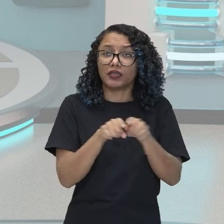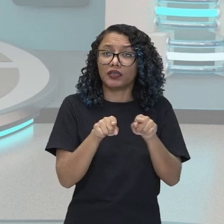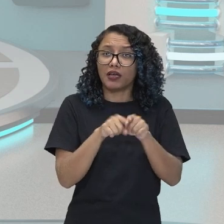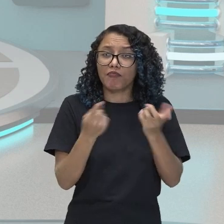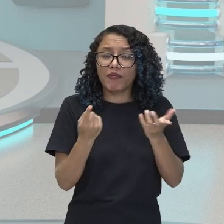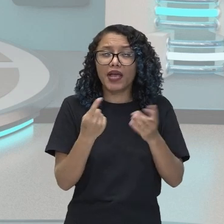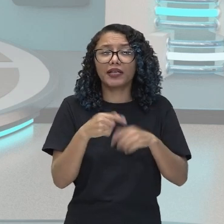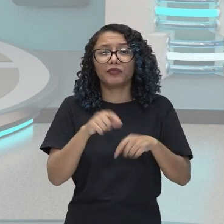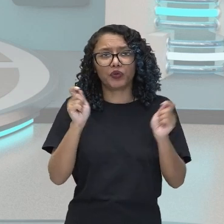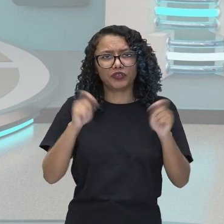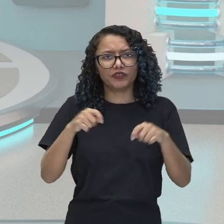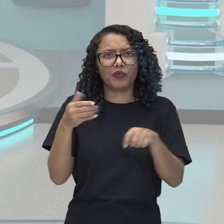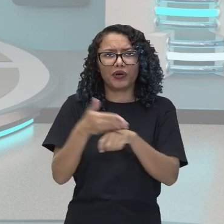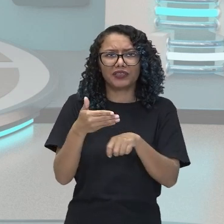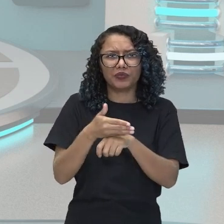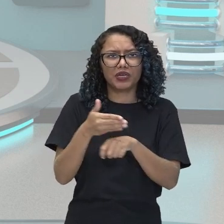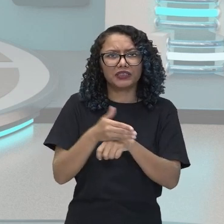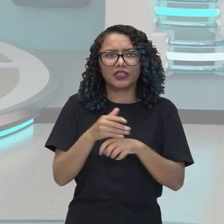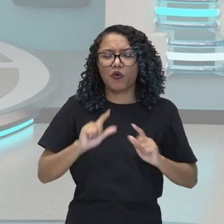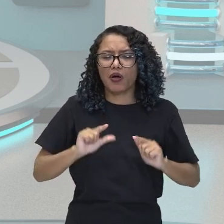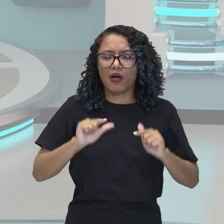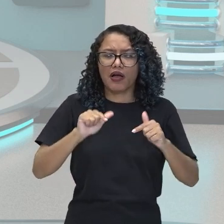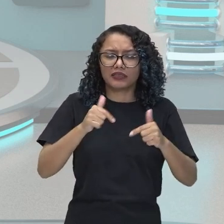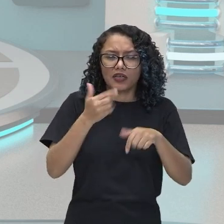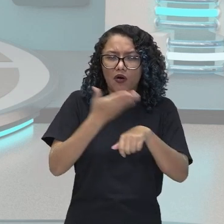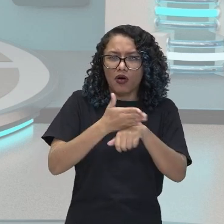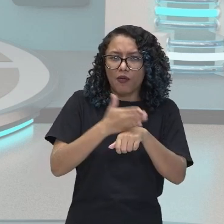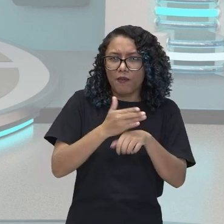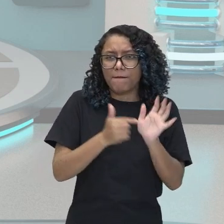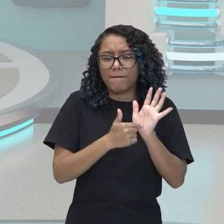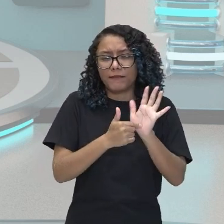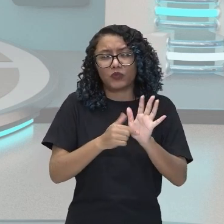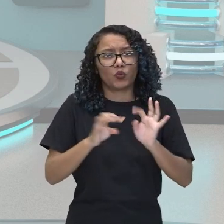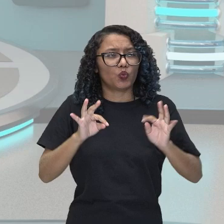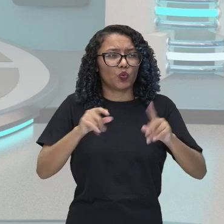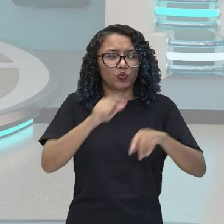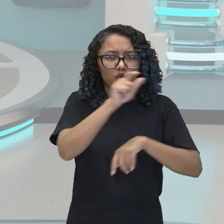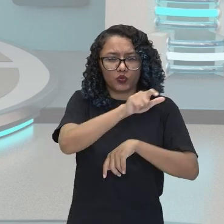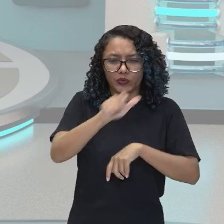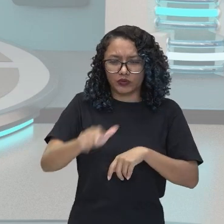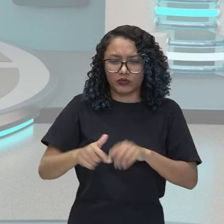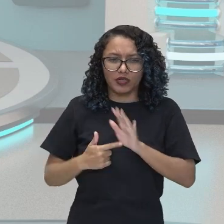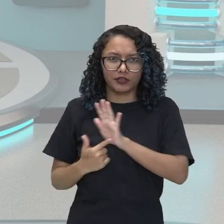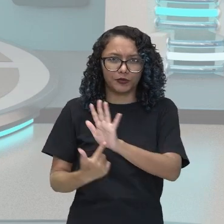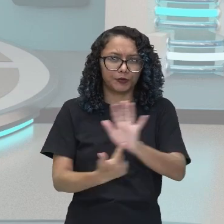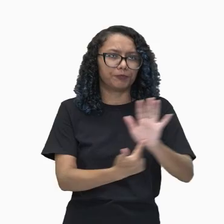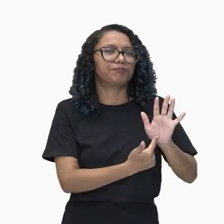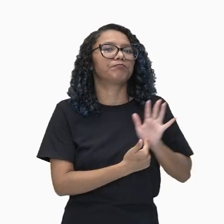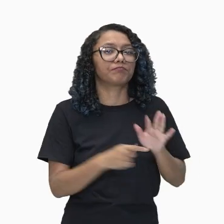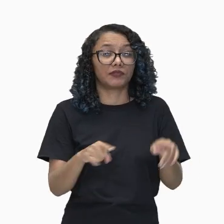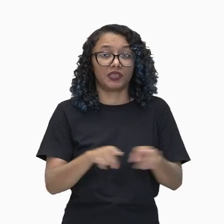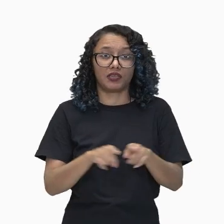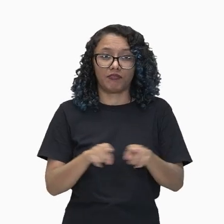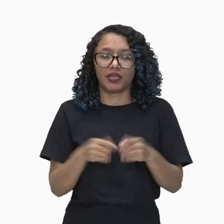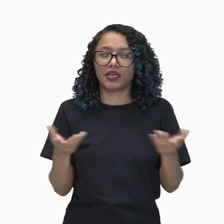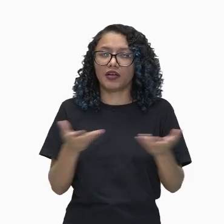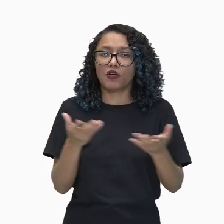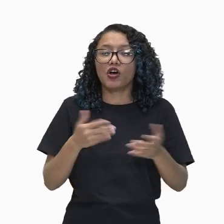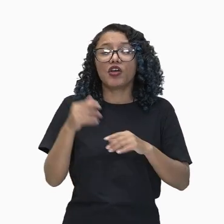personagens. E agora a gente vai conceituar para vocês os estilos